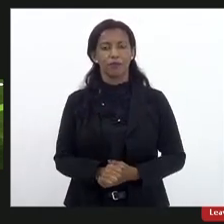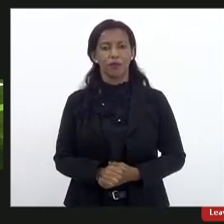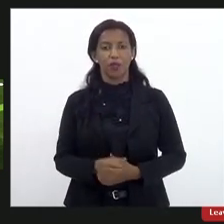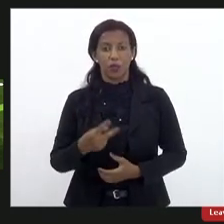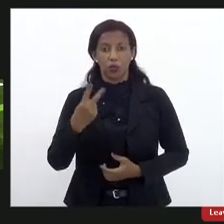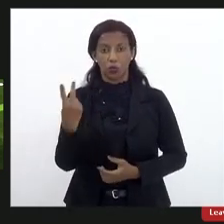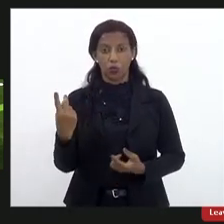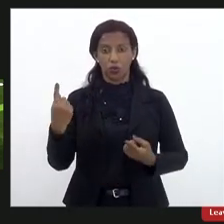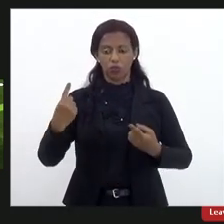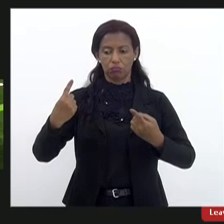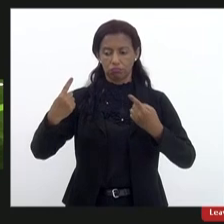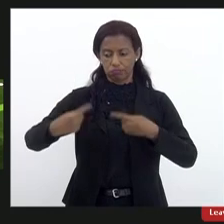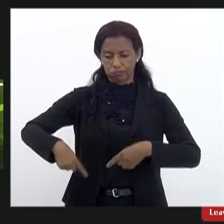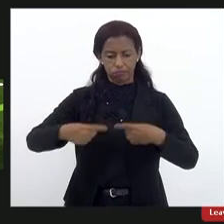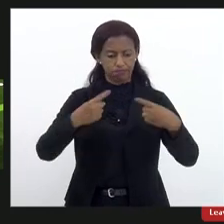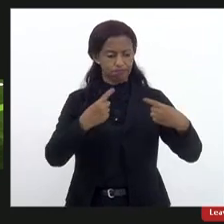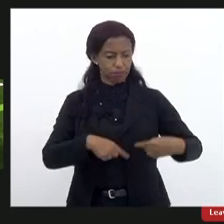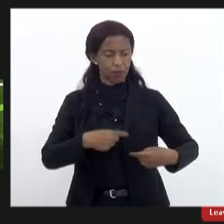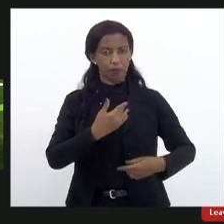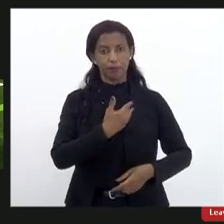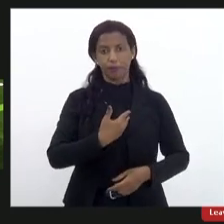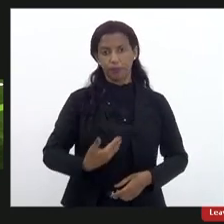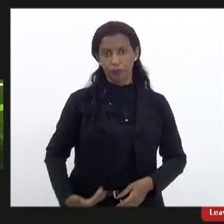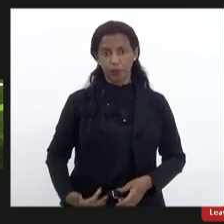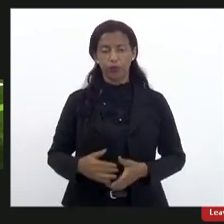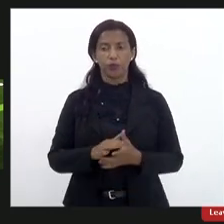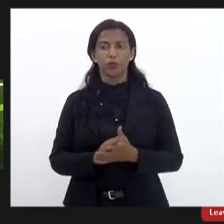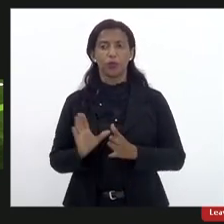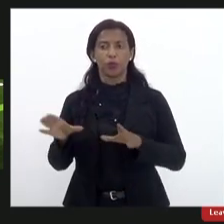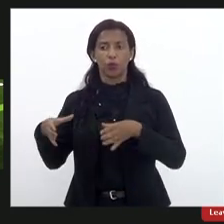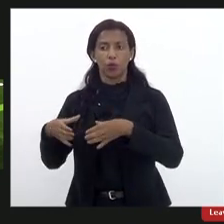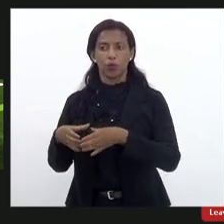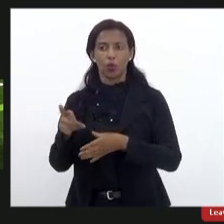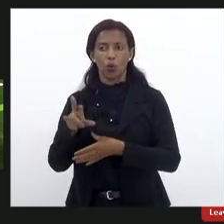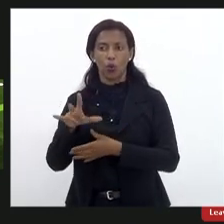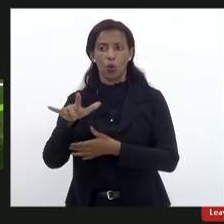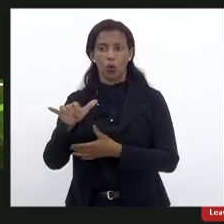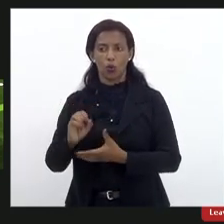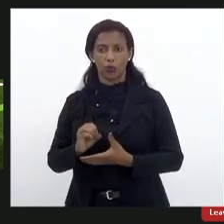públicas que o Conselho